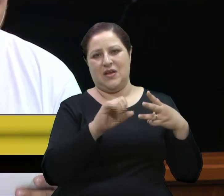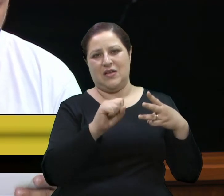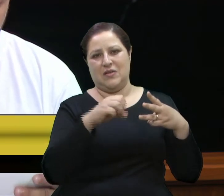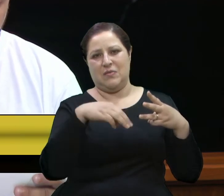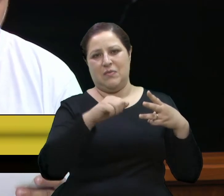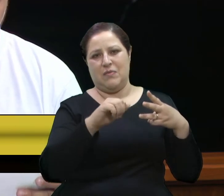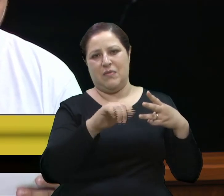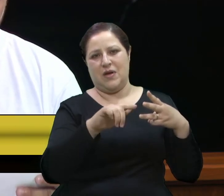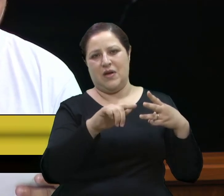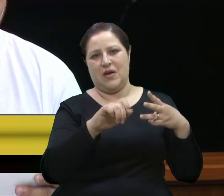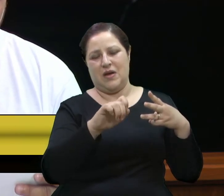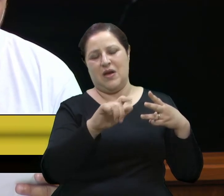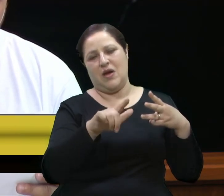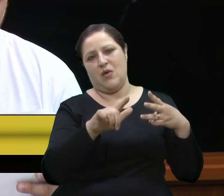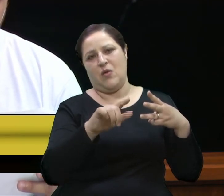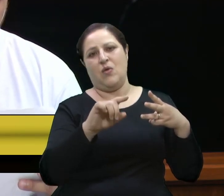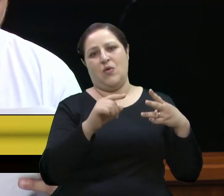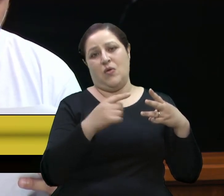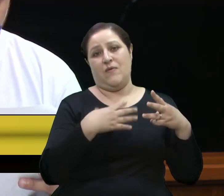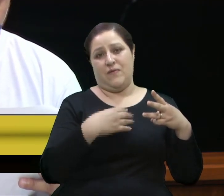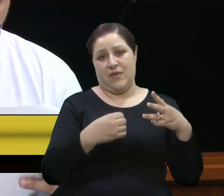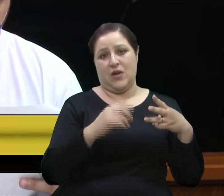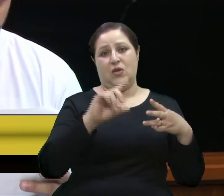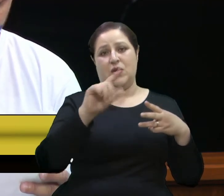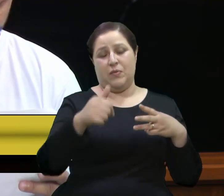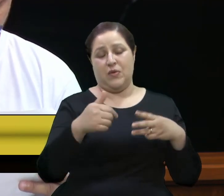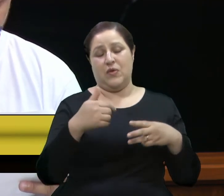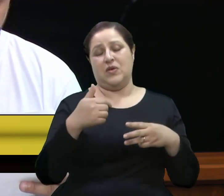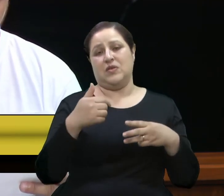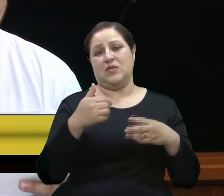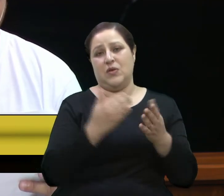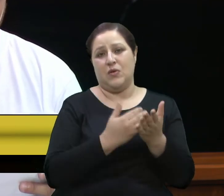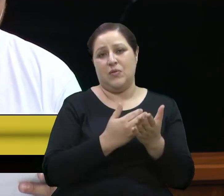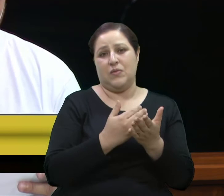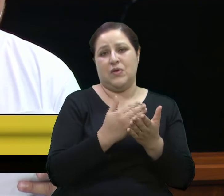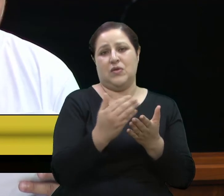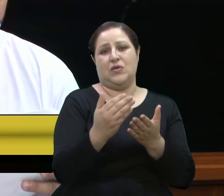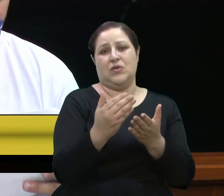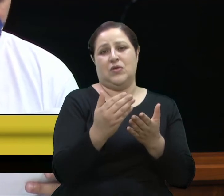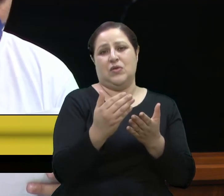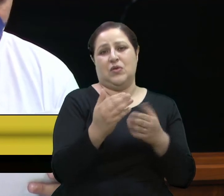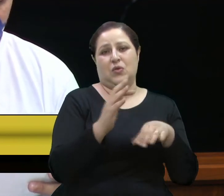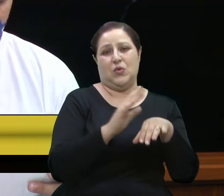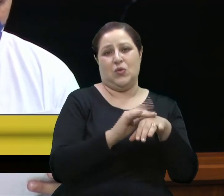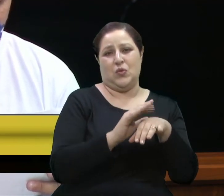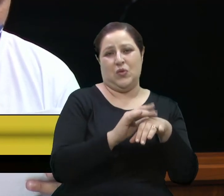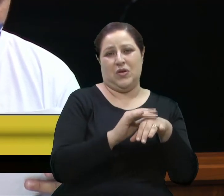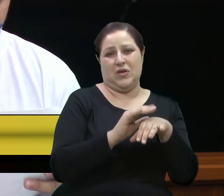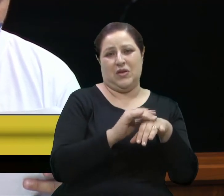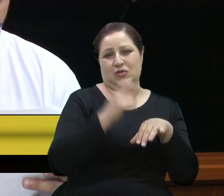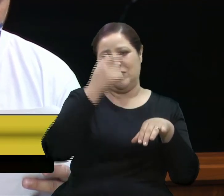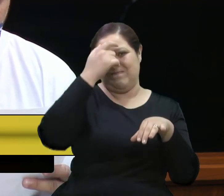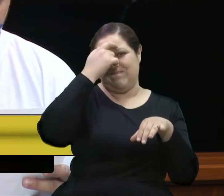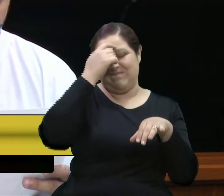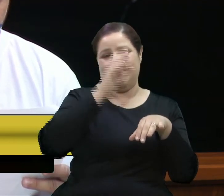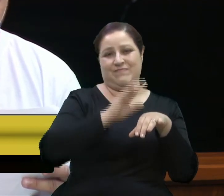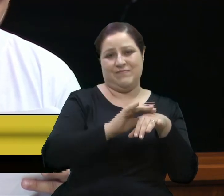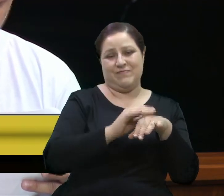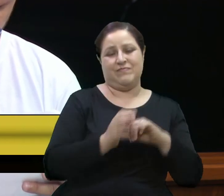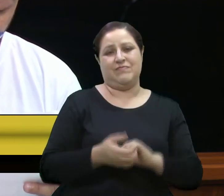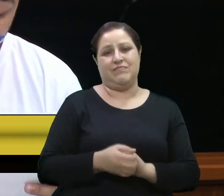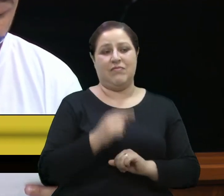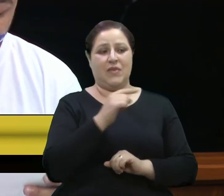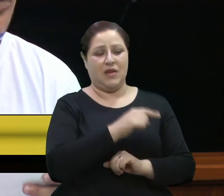diagnosticado com esquizofrenia, e para seu filho adotivo, o bisneto Aldair. Entre um sorriso e outro também era possível ver o rosto de uma